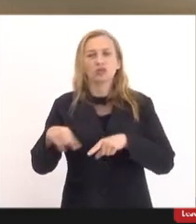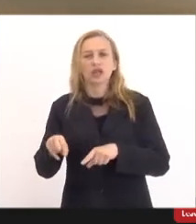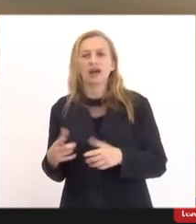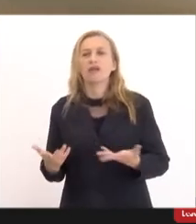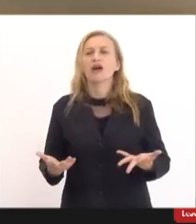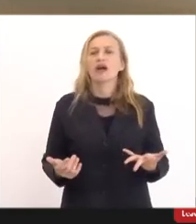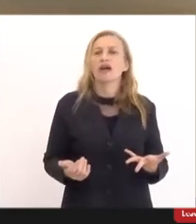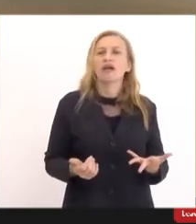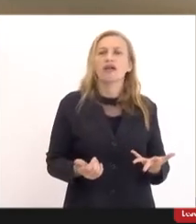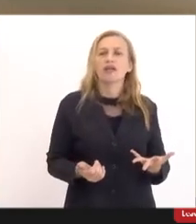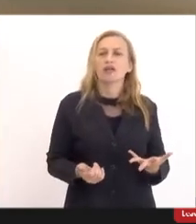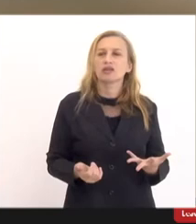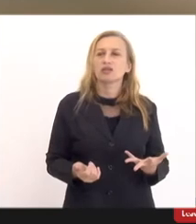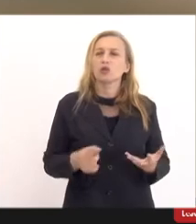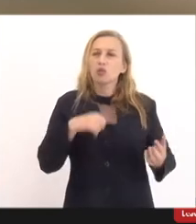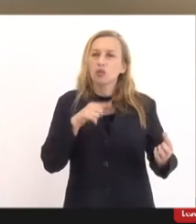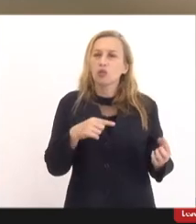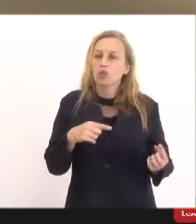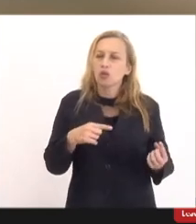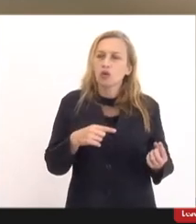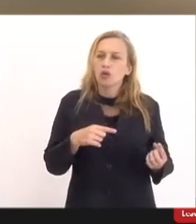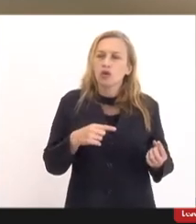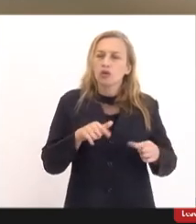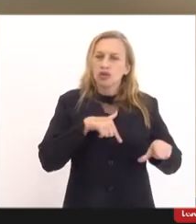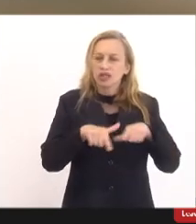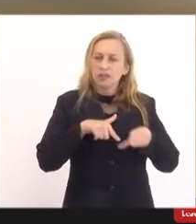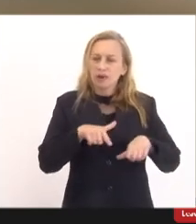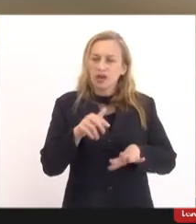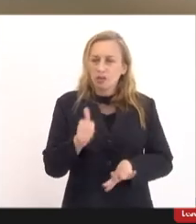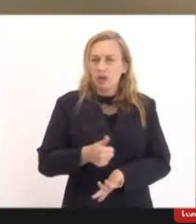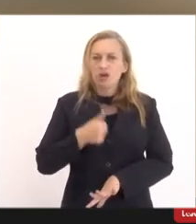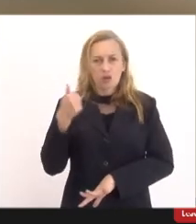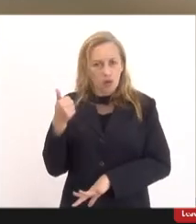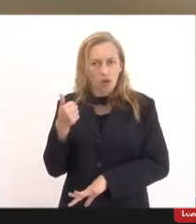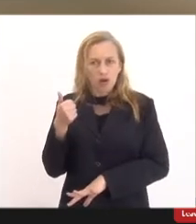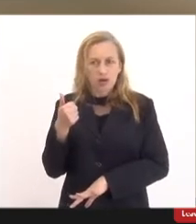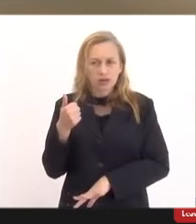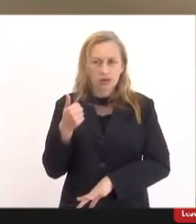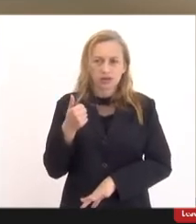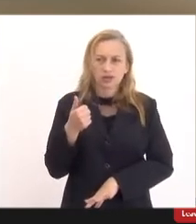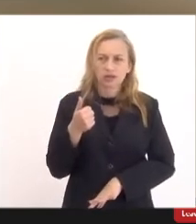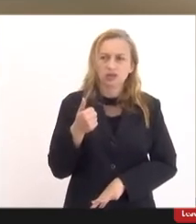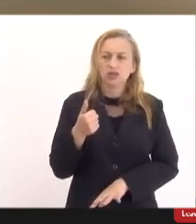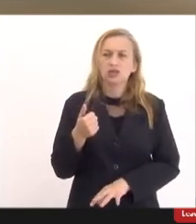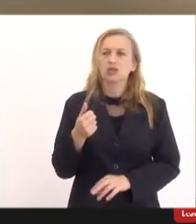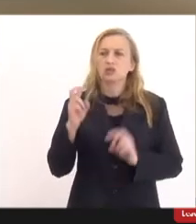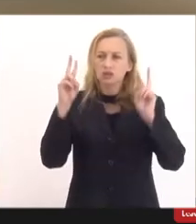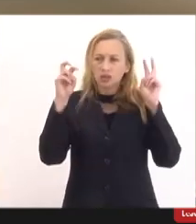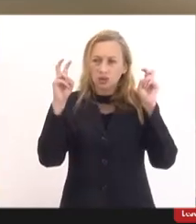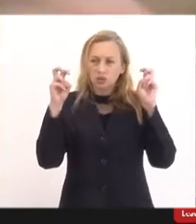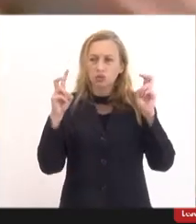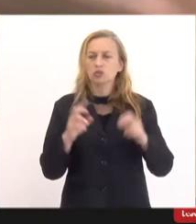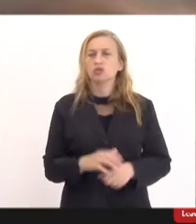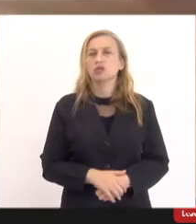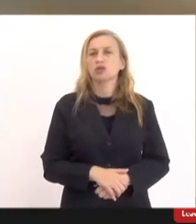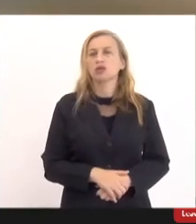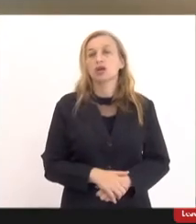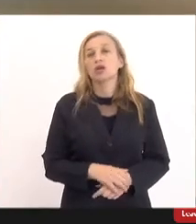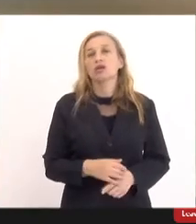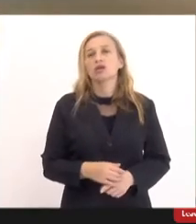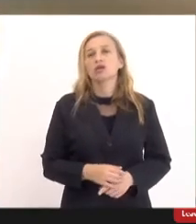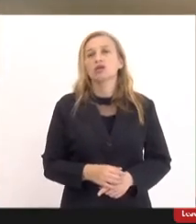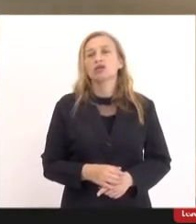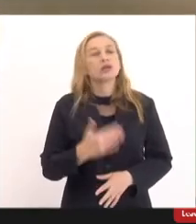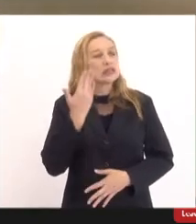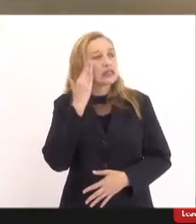objetivando um tratamento mais equânime e das situações, porque a gente tem a